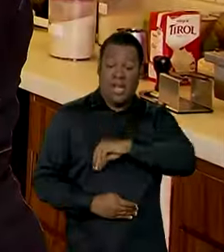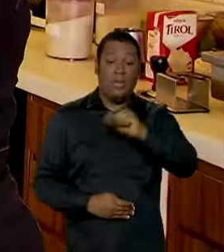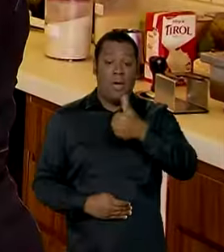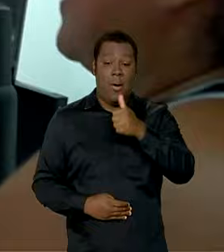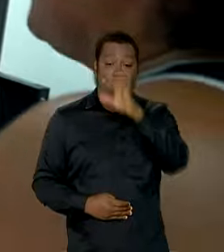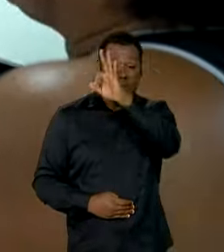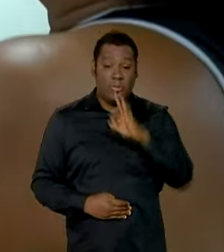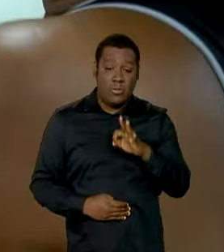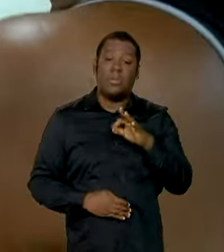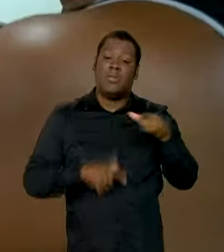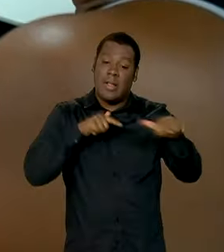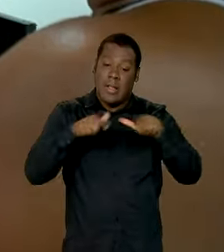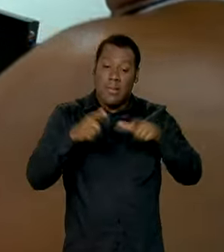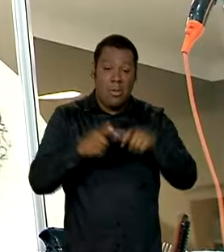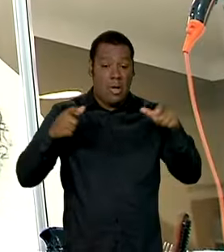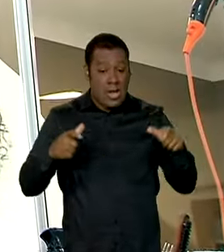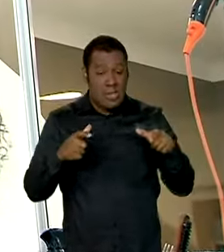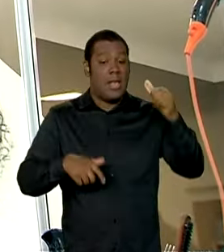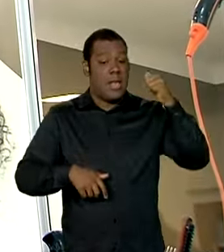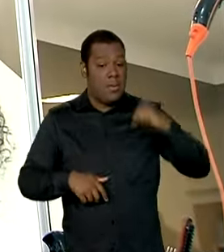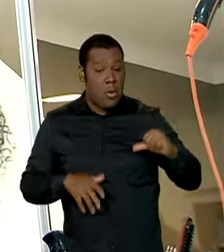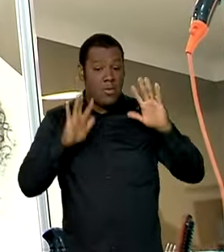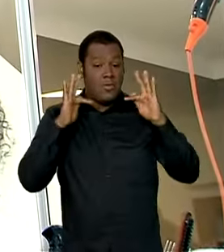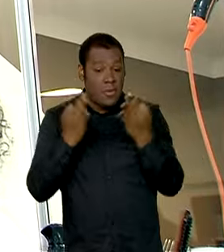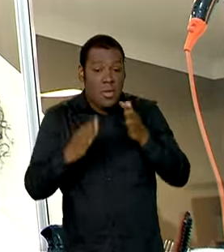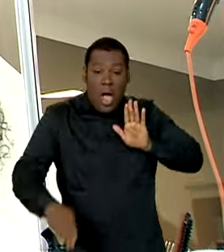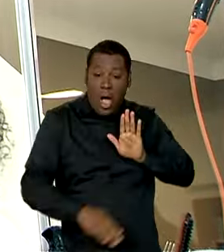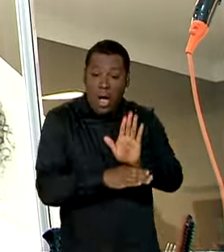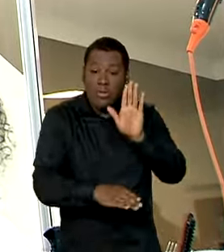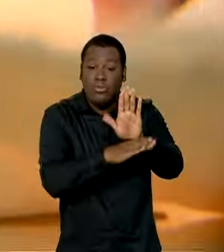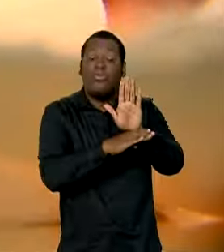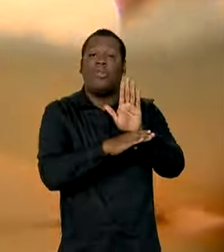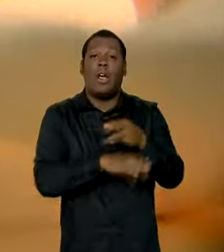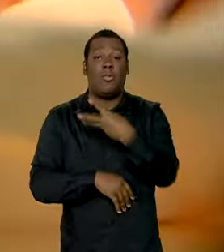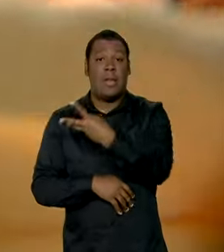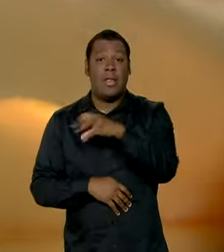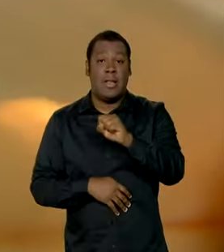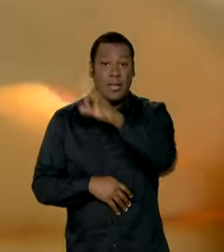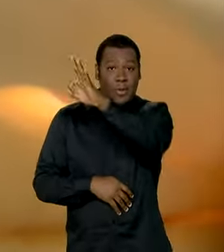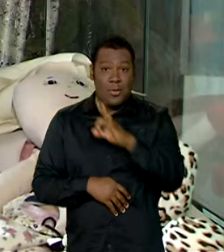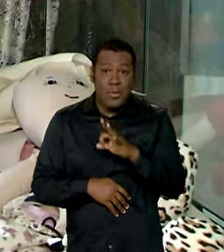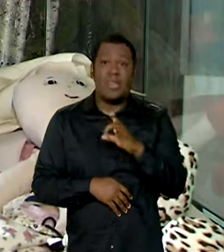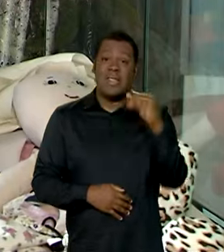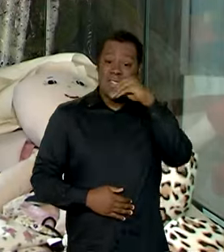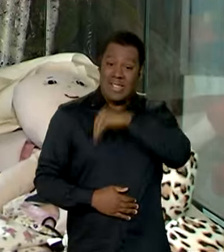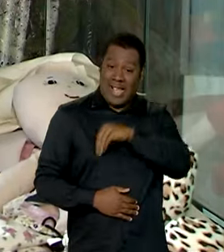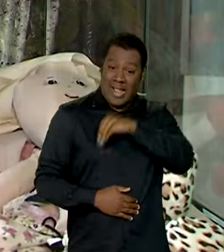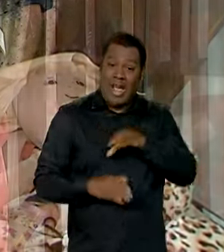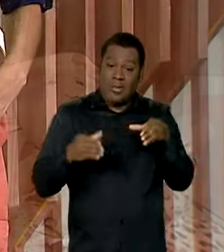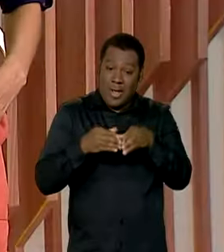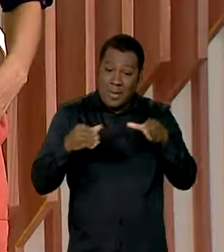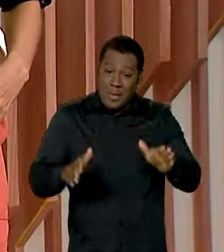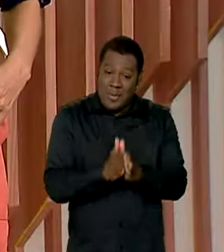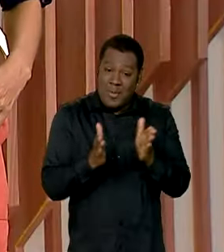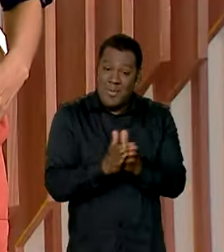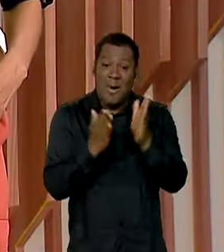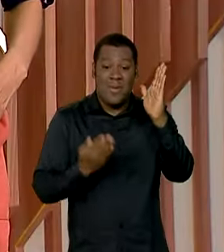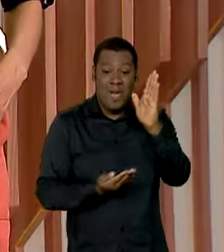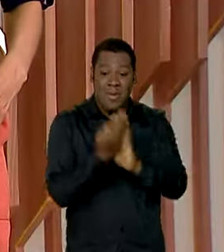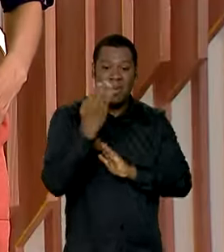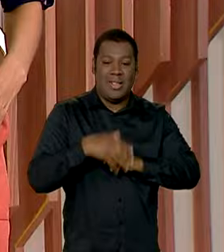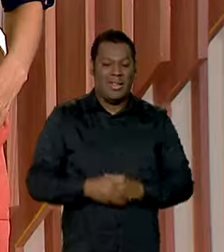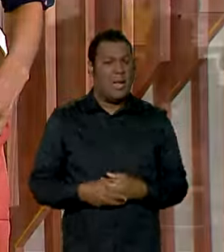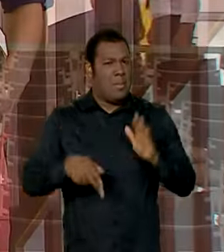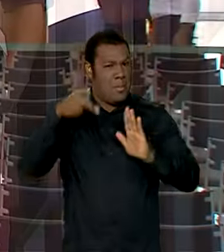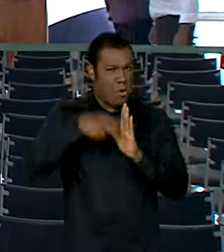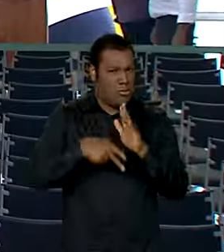empregos e Bolsa Família foram responsáveis por alavancar em 38% o ganho dos mais pobres. Acredita